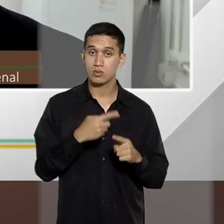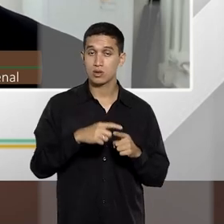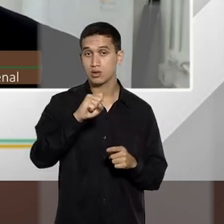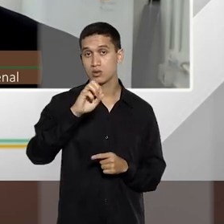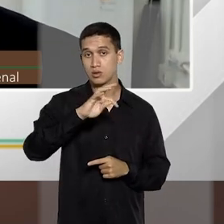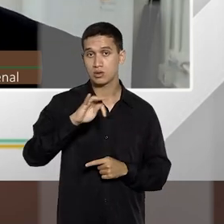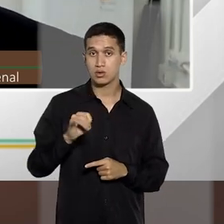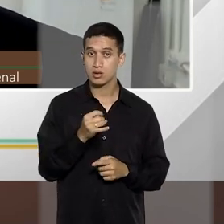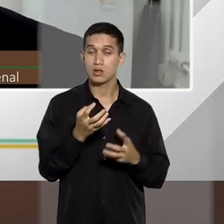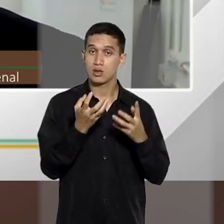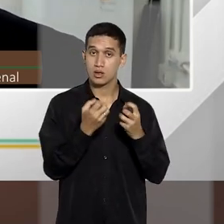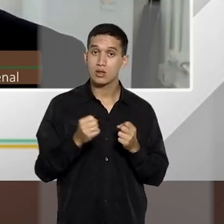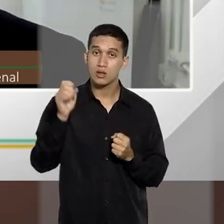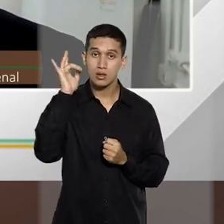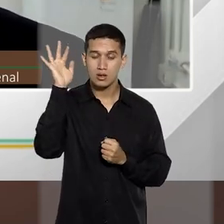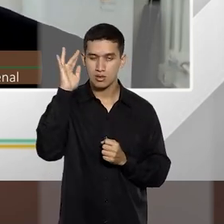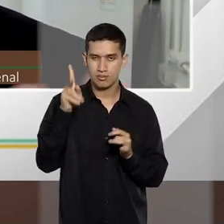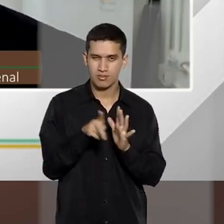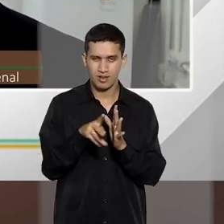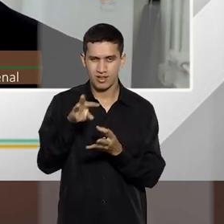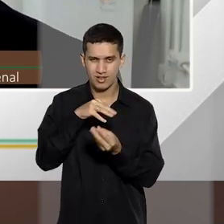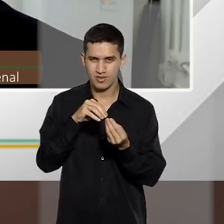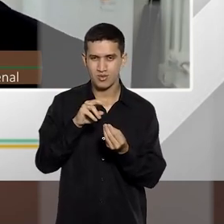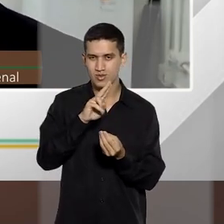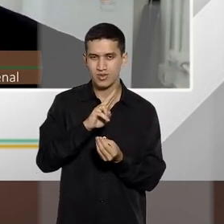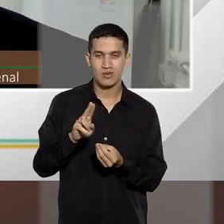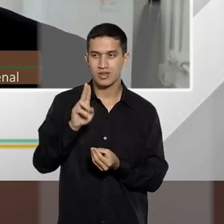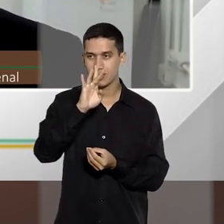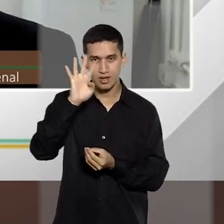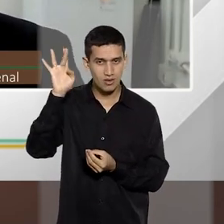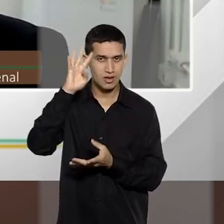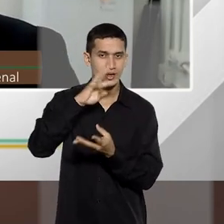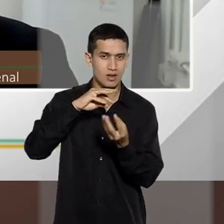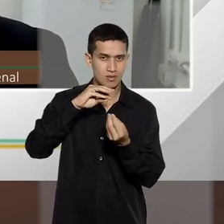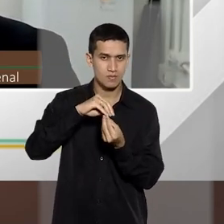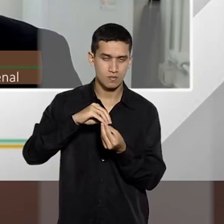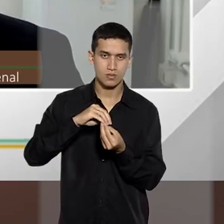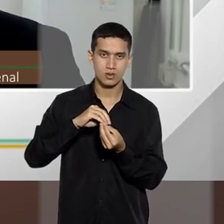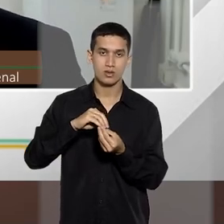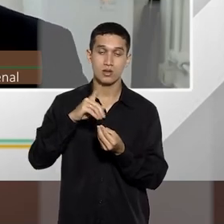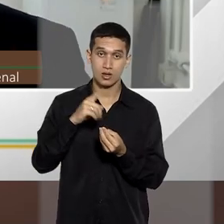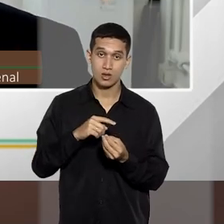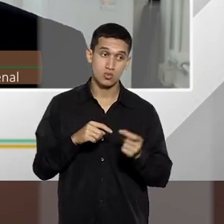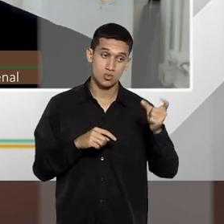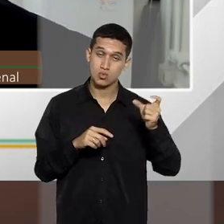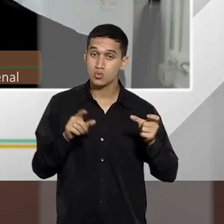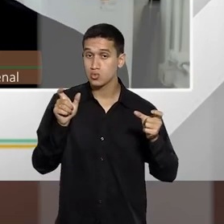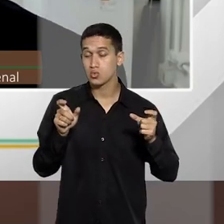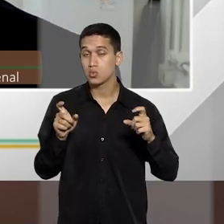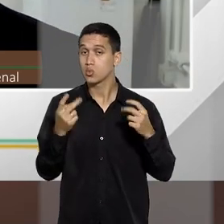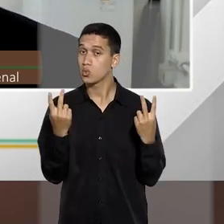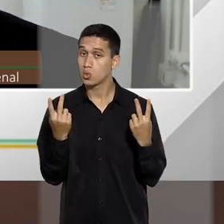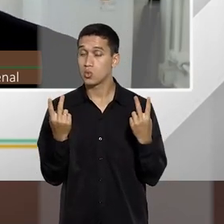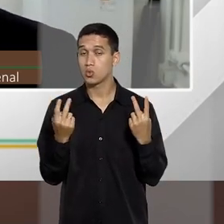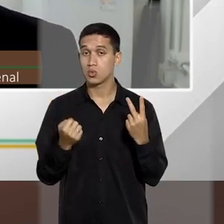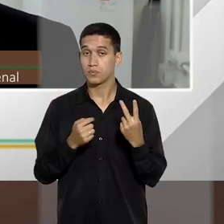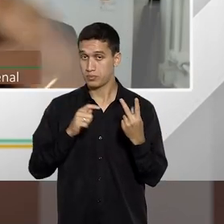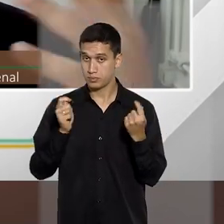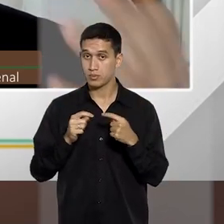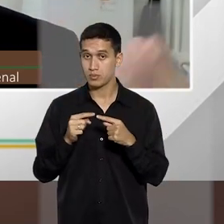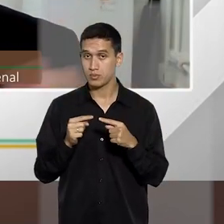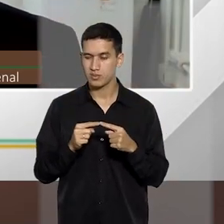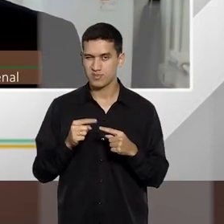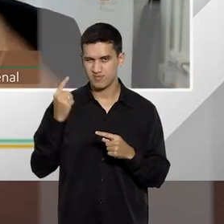teoria que nós chamamos de teoria mista, adota tantos critérios objetivos como critérios subjetivos, que é aquilo que eu expliquei mais cedo, do